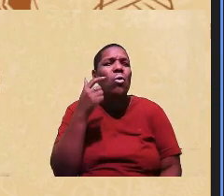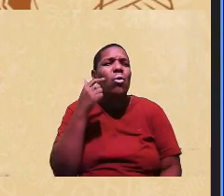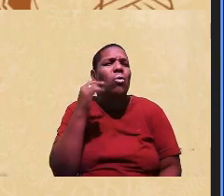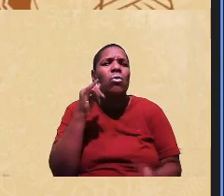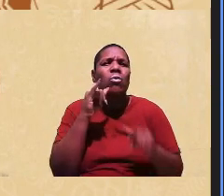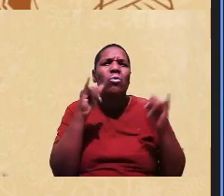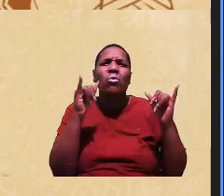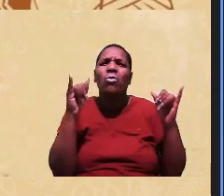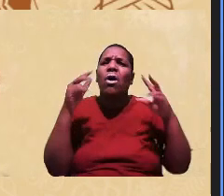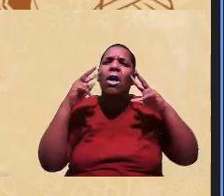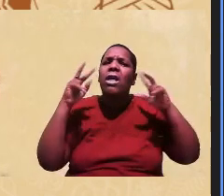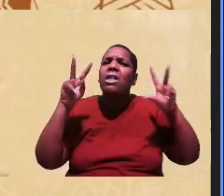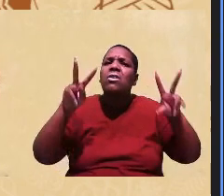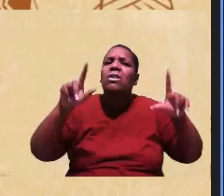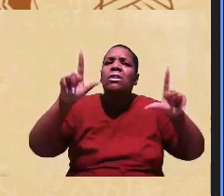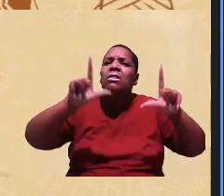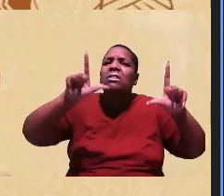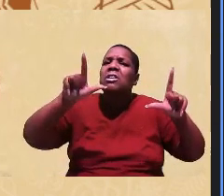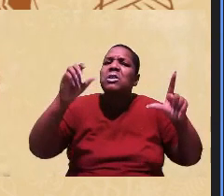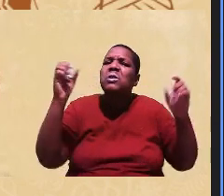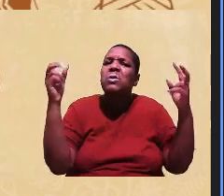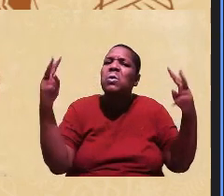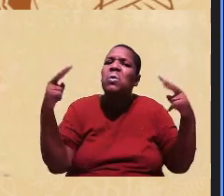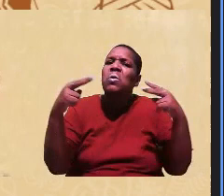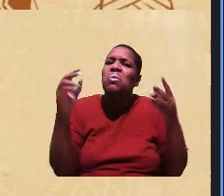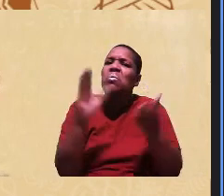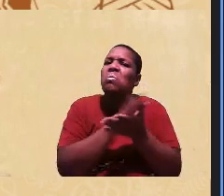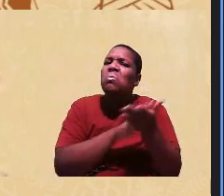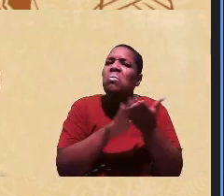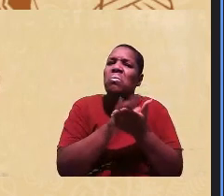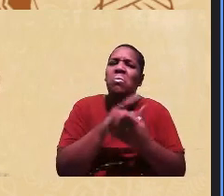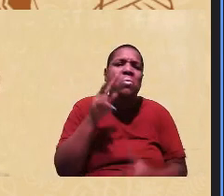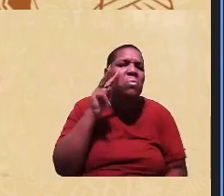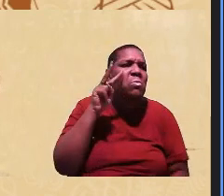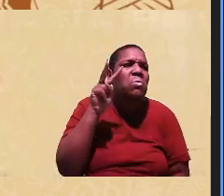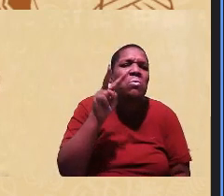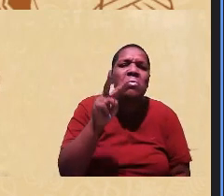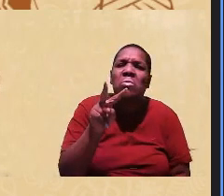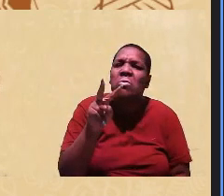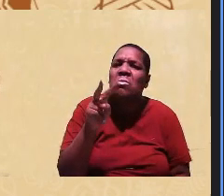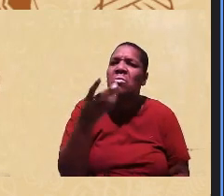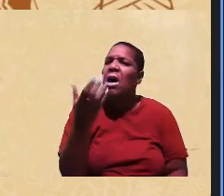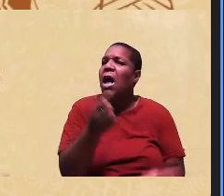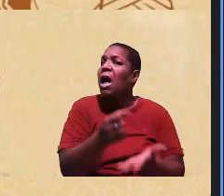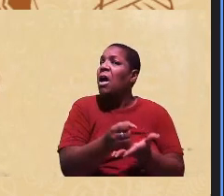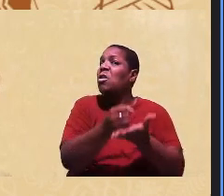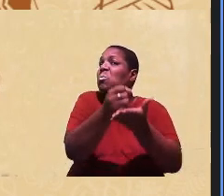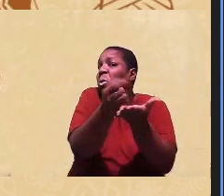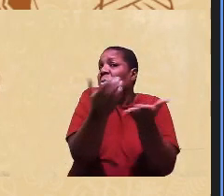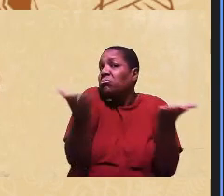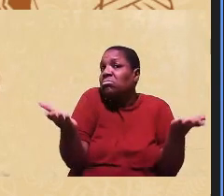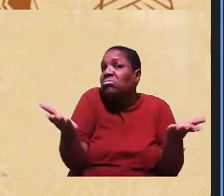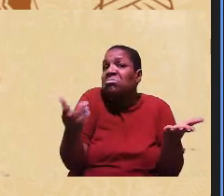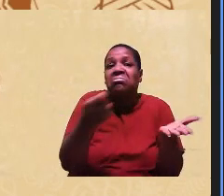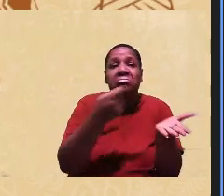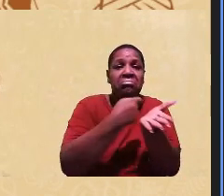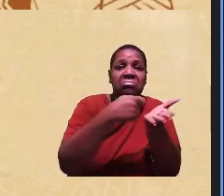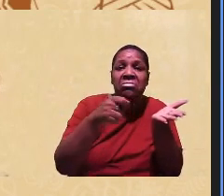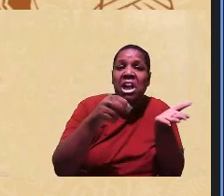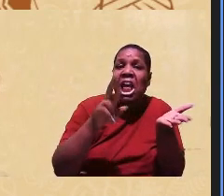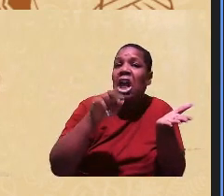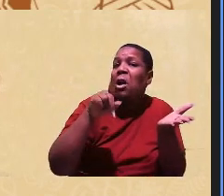evidenciado eu não vi eu não vi moção de apoio eu não vi nota de repúdio de